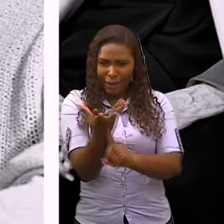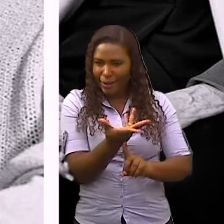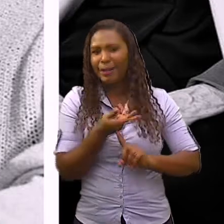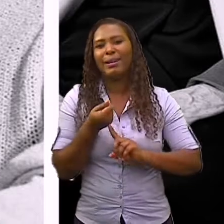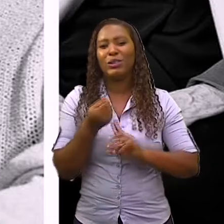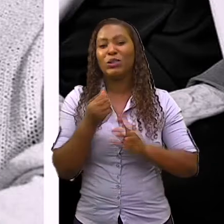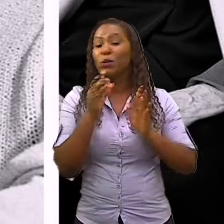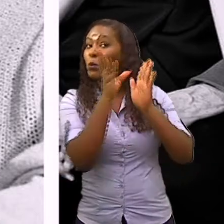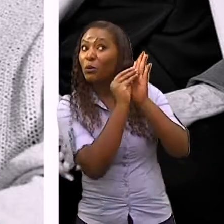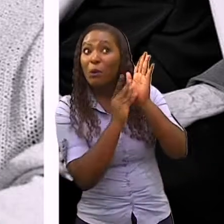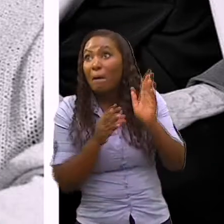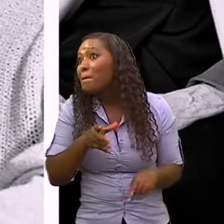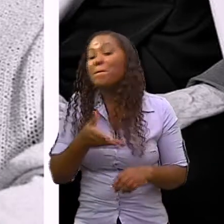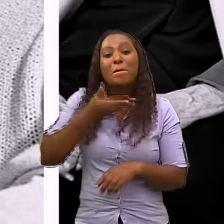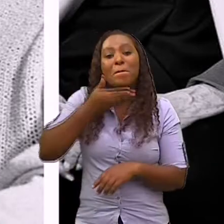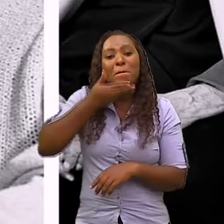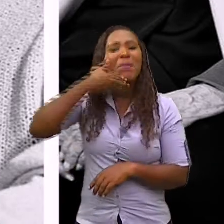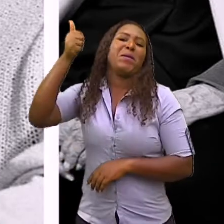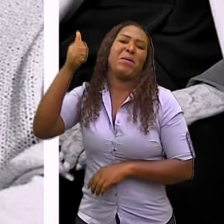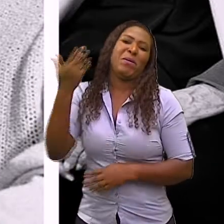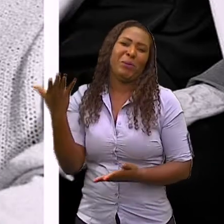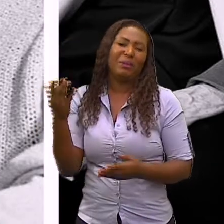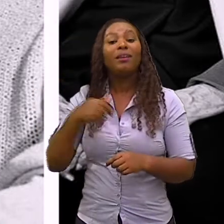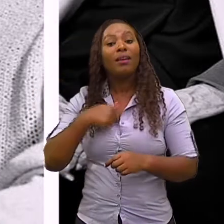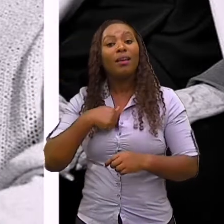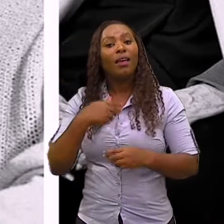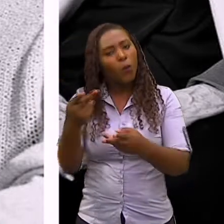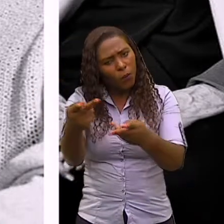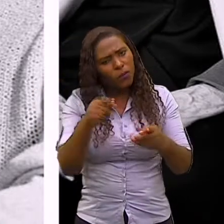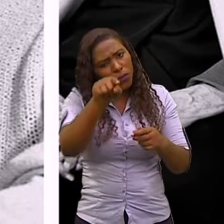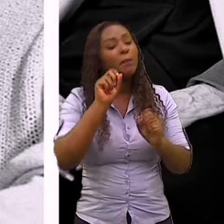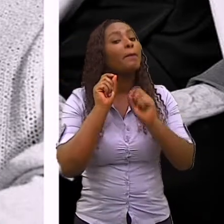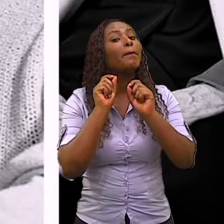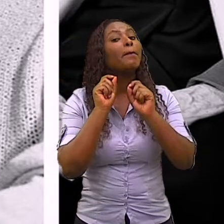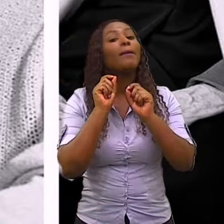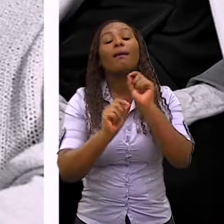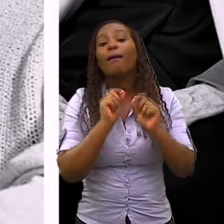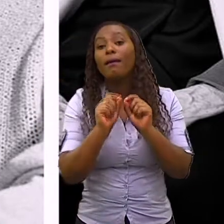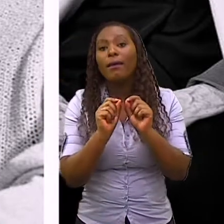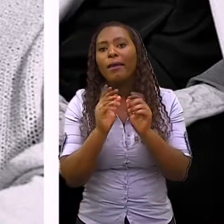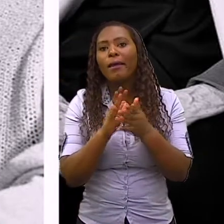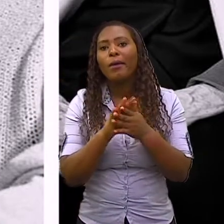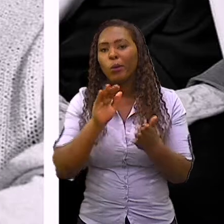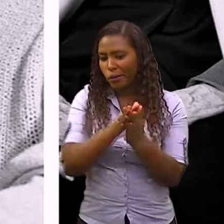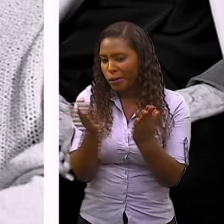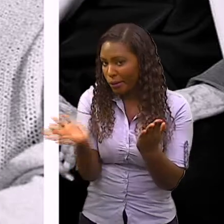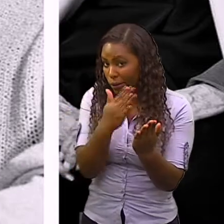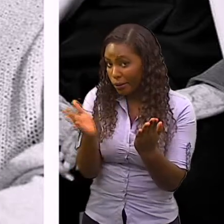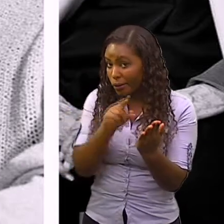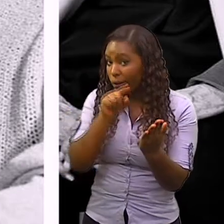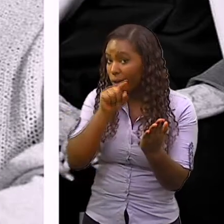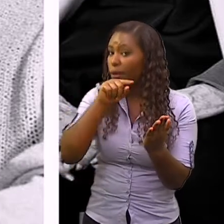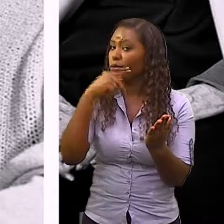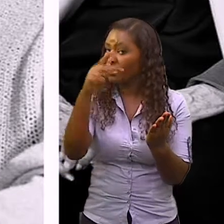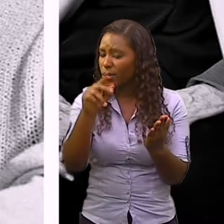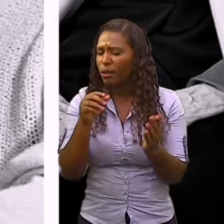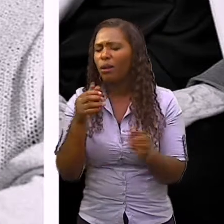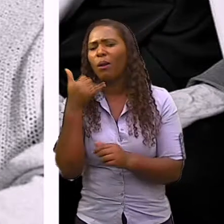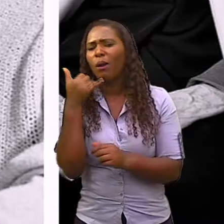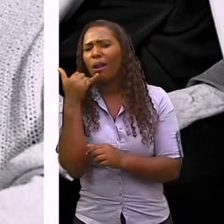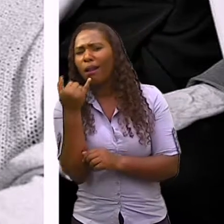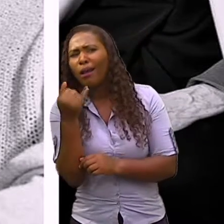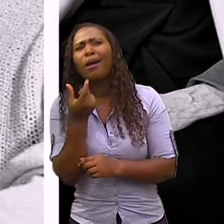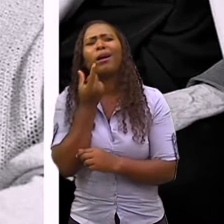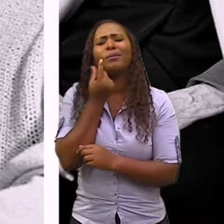Então já te convido de uma vez a já pegar o seu material, já pegar o seu caderno, pegar o seu lápis e pegar as suas